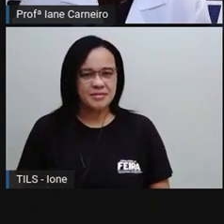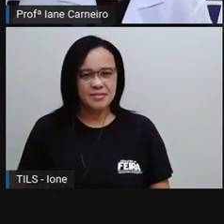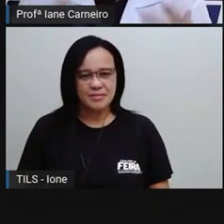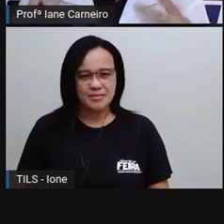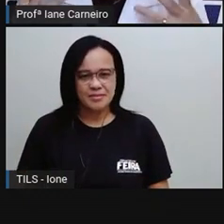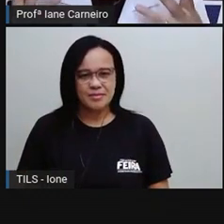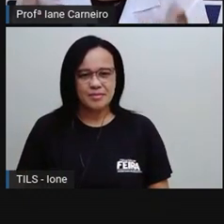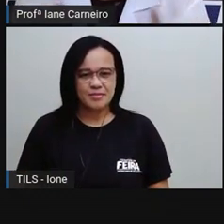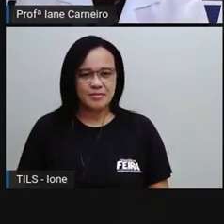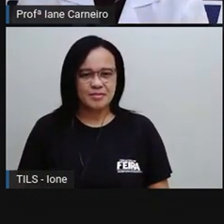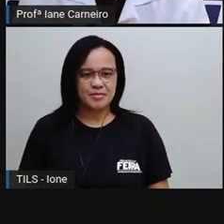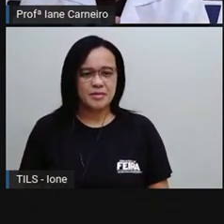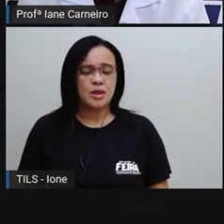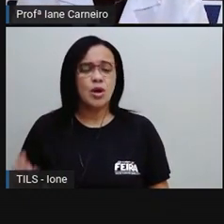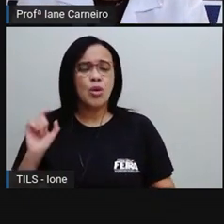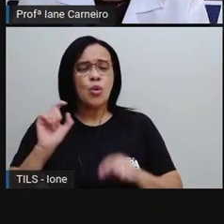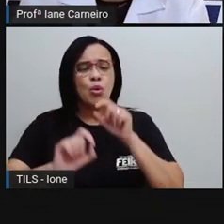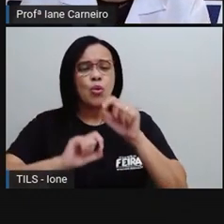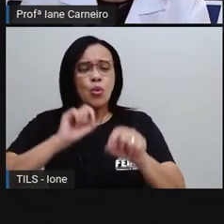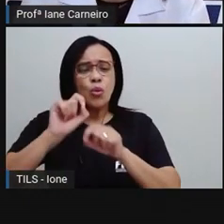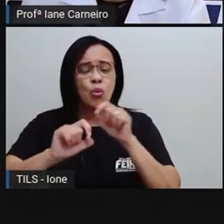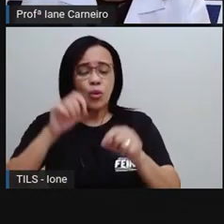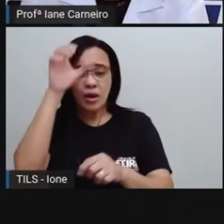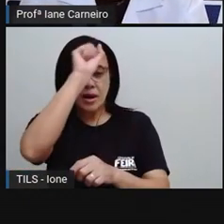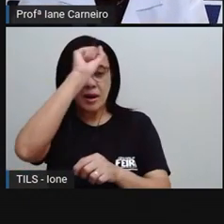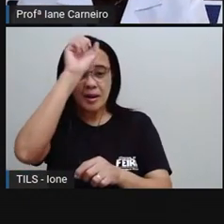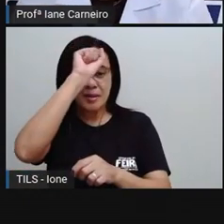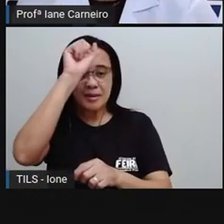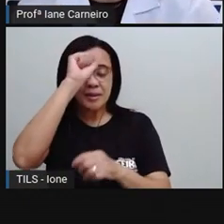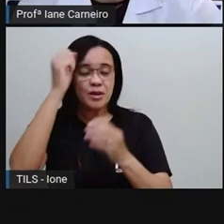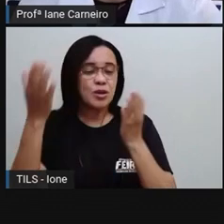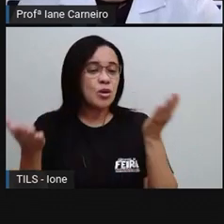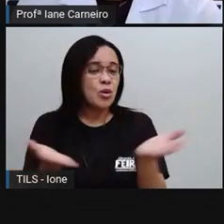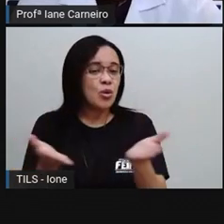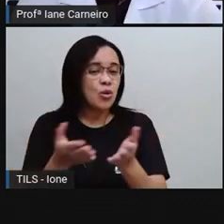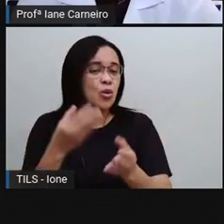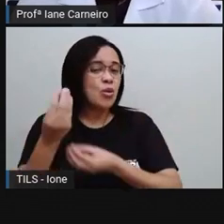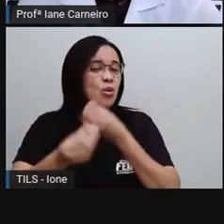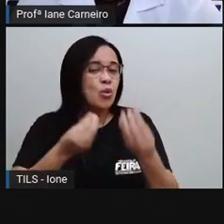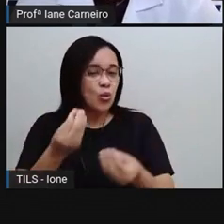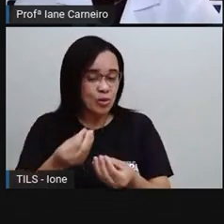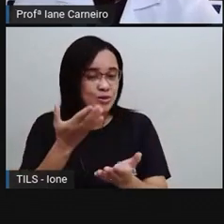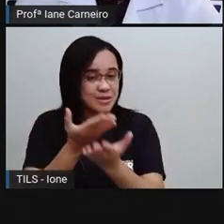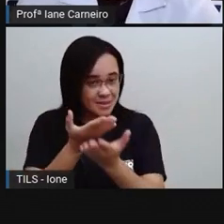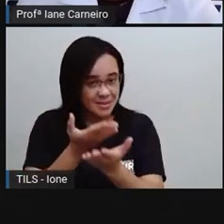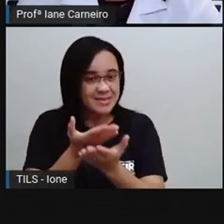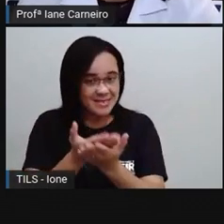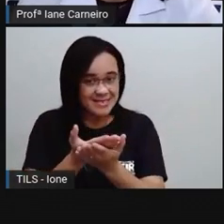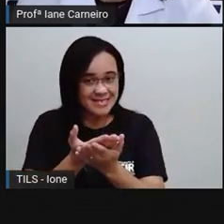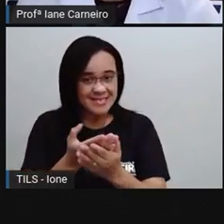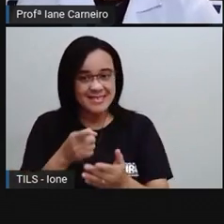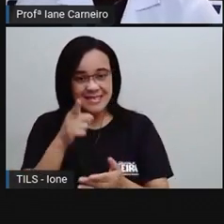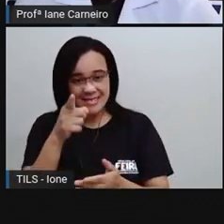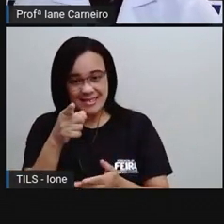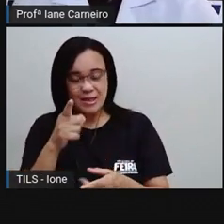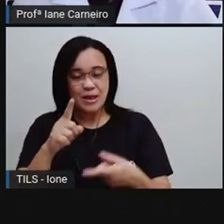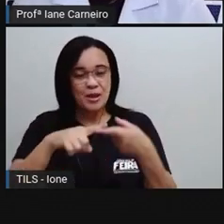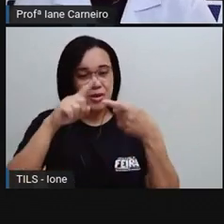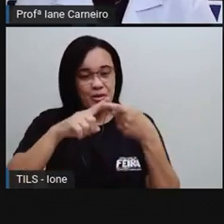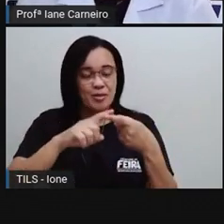O que é que vocês vão aprender na aula de hoje? Vamos ver? Vocês vão ler e interpretar